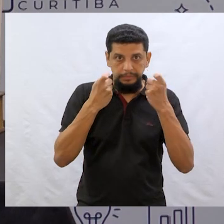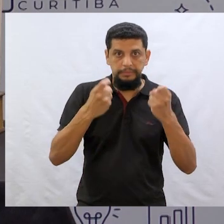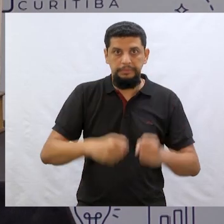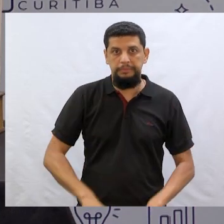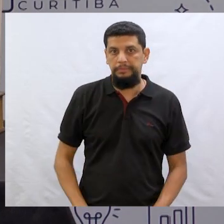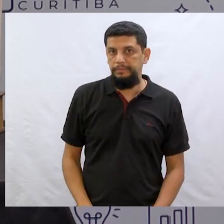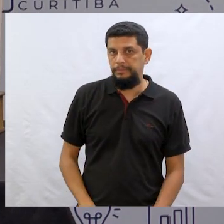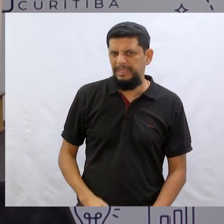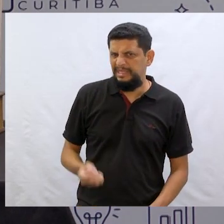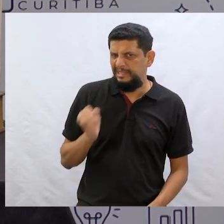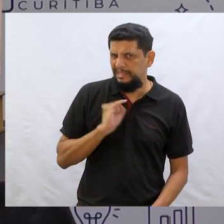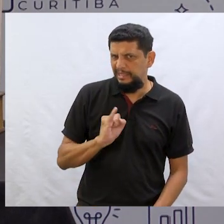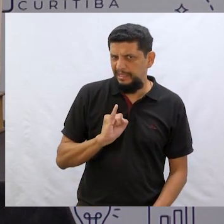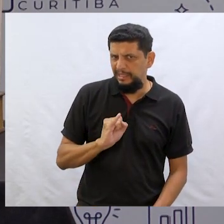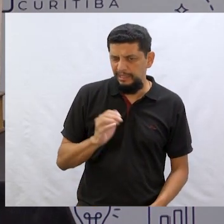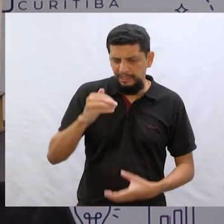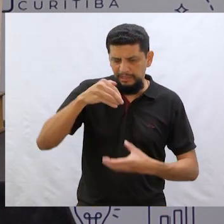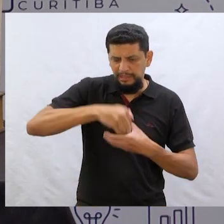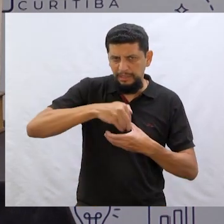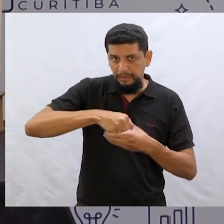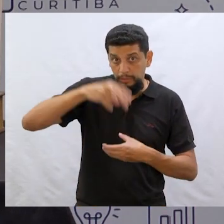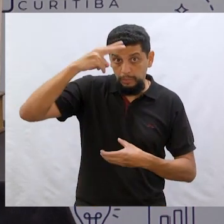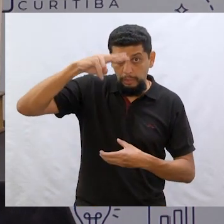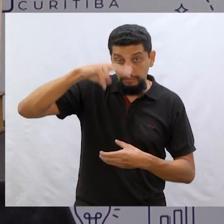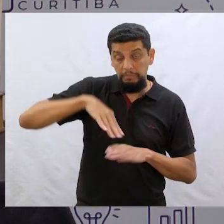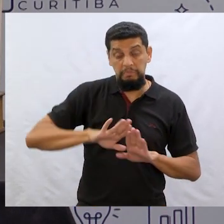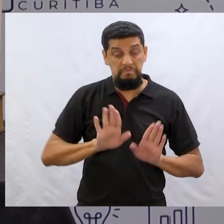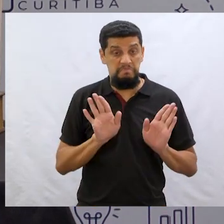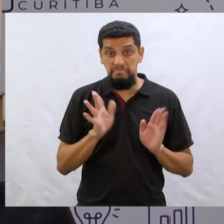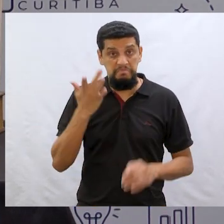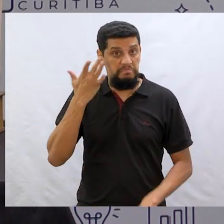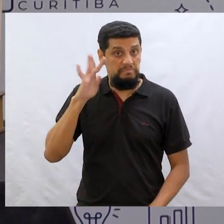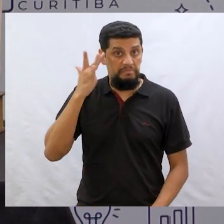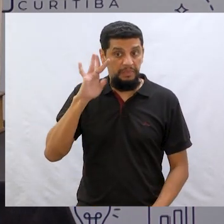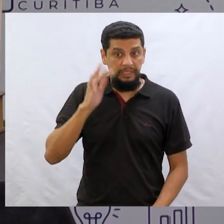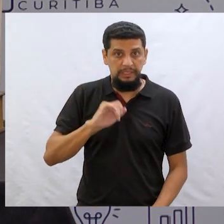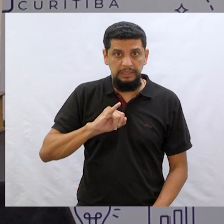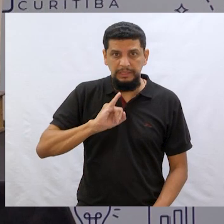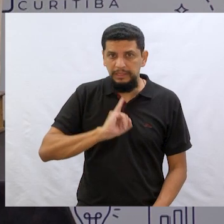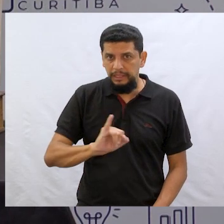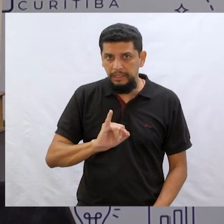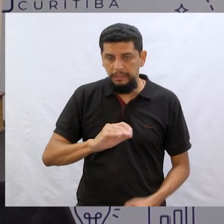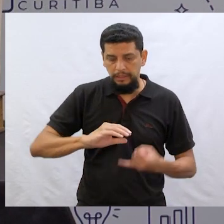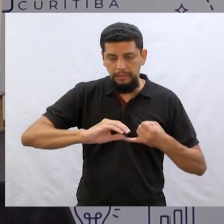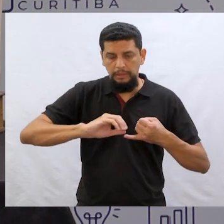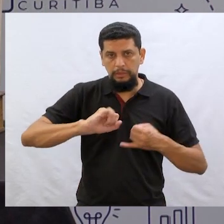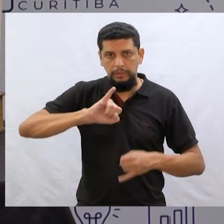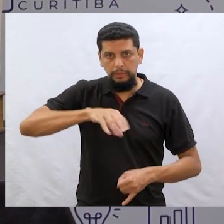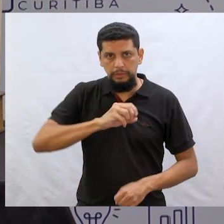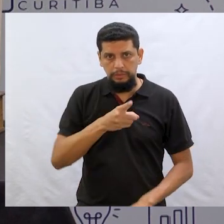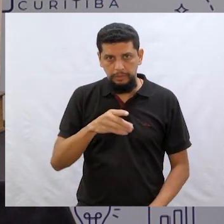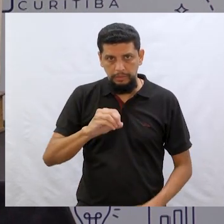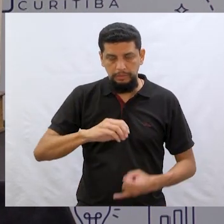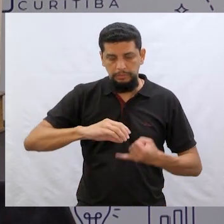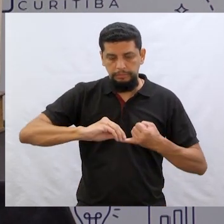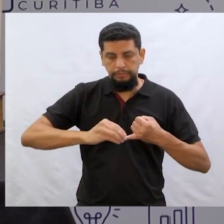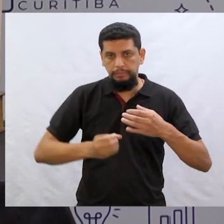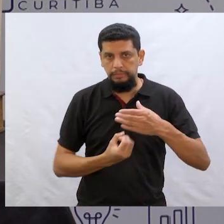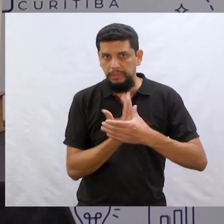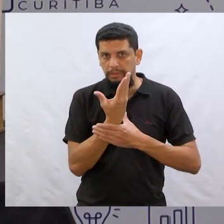do João e o pé de feijão será que está aqui dentro? Não sei. Será que a história do João e o pé de feijão é um conto de fadas?